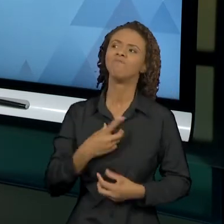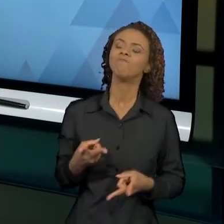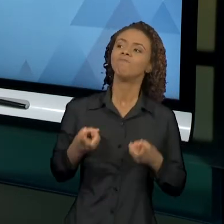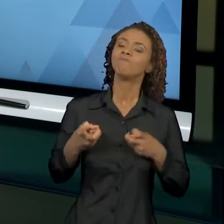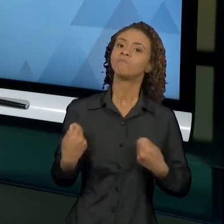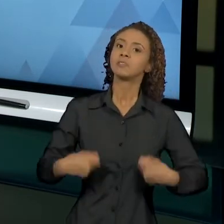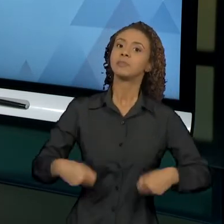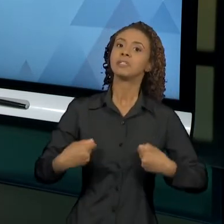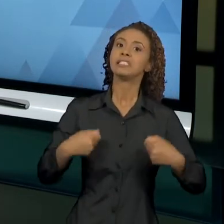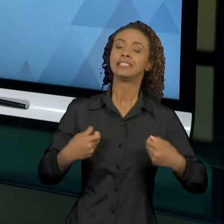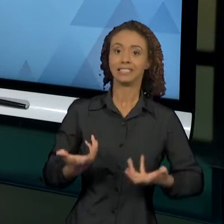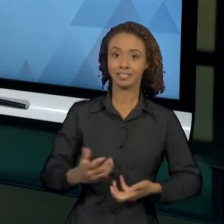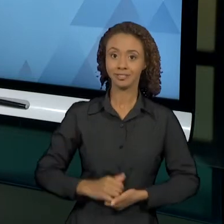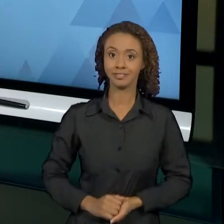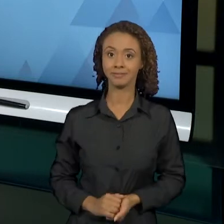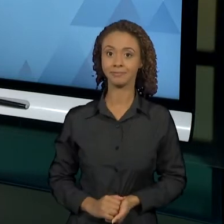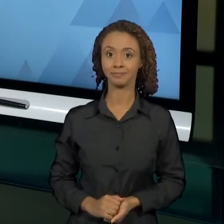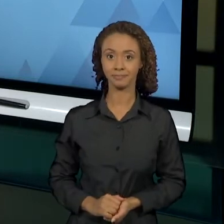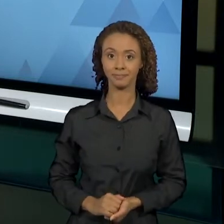e se sintam motivados.